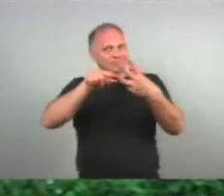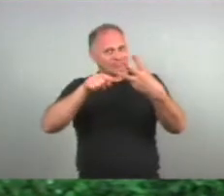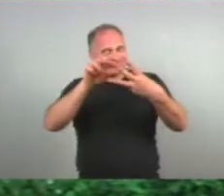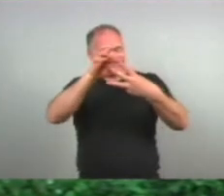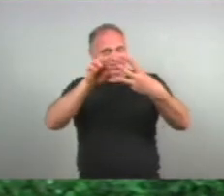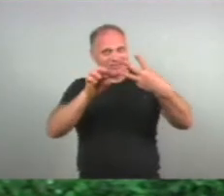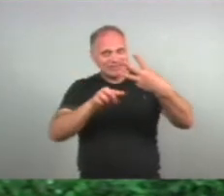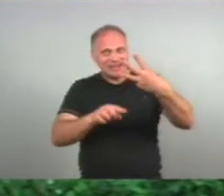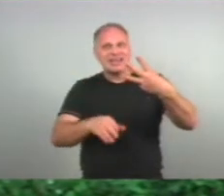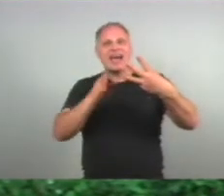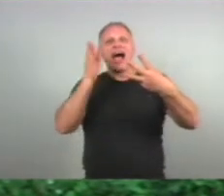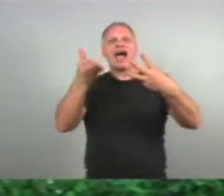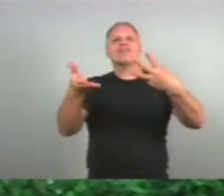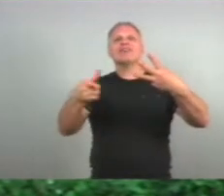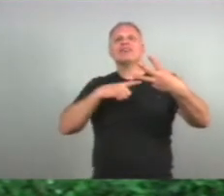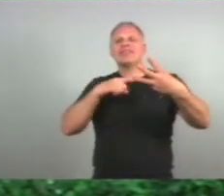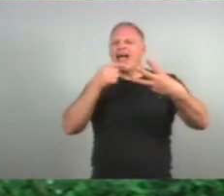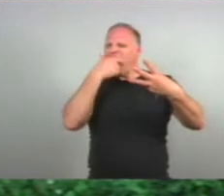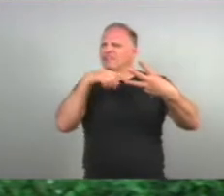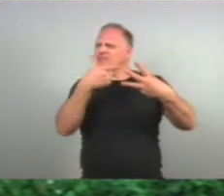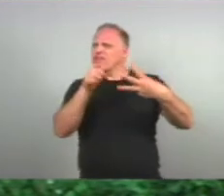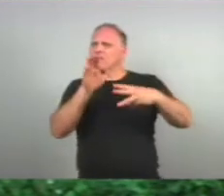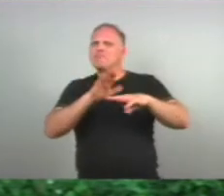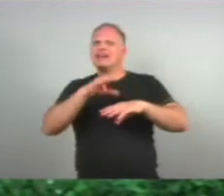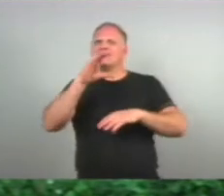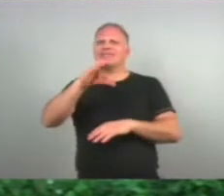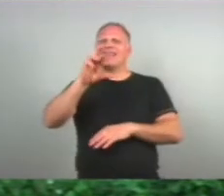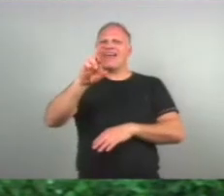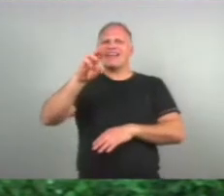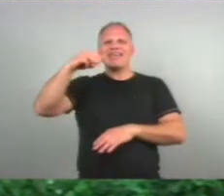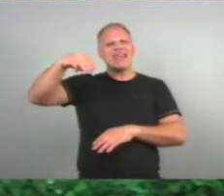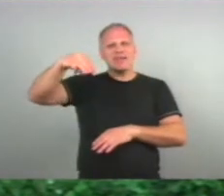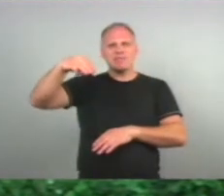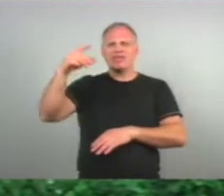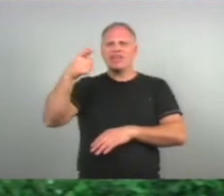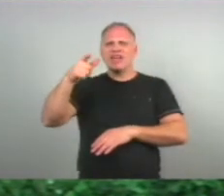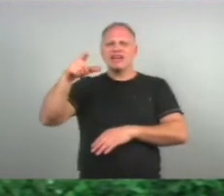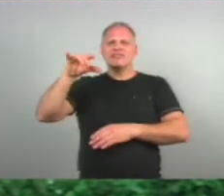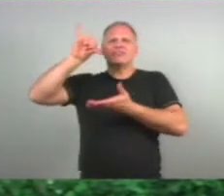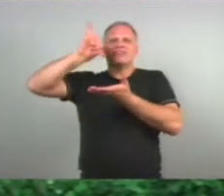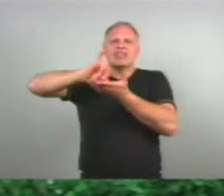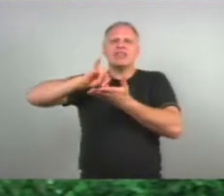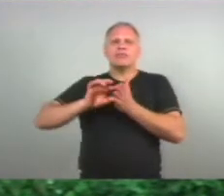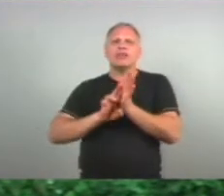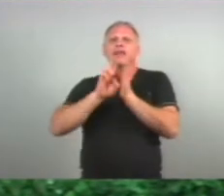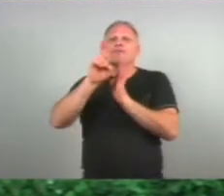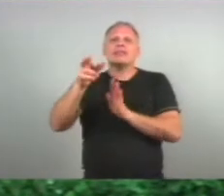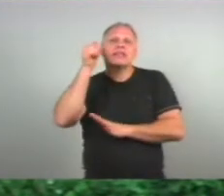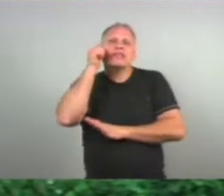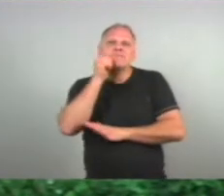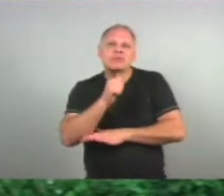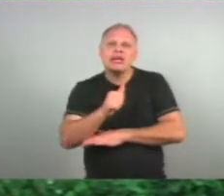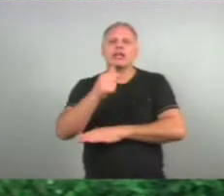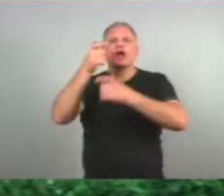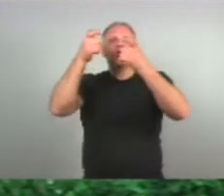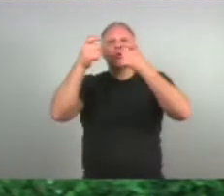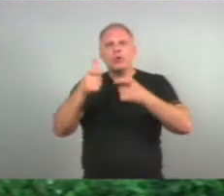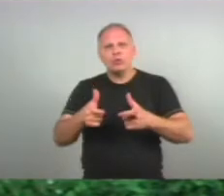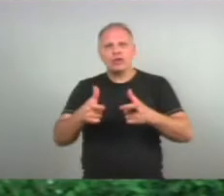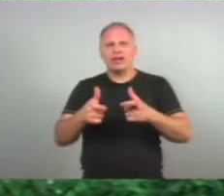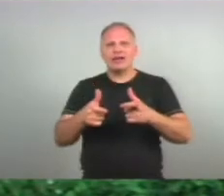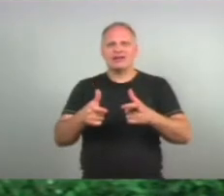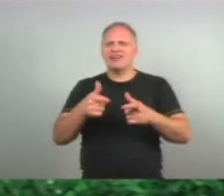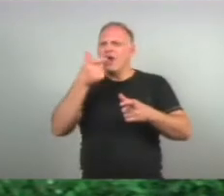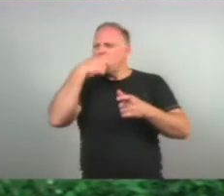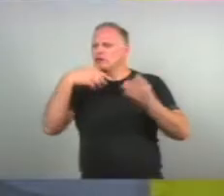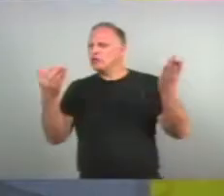temos Agora parece que não tem Mais o CRM Que é o centro de referência Da mulher Que era um lugar Onde a mulher Acho que agora é o Viva